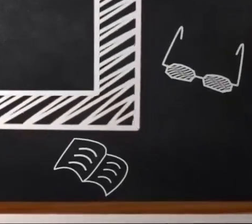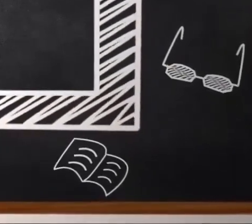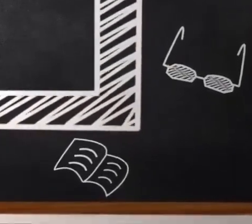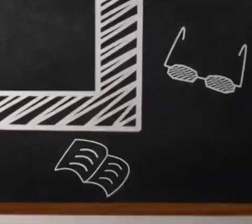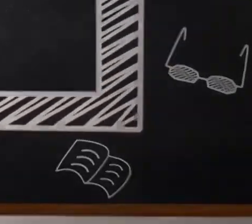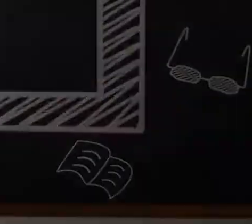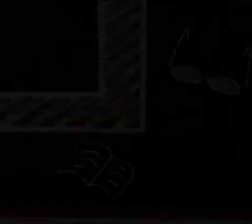Tchau!